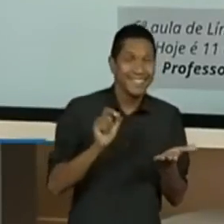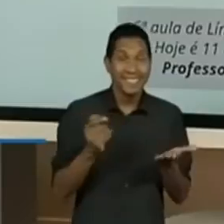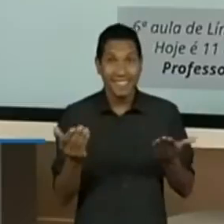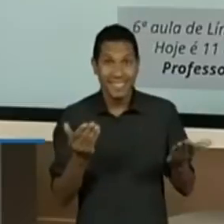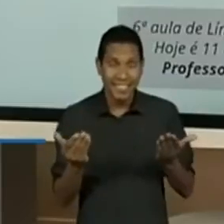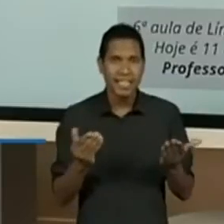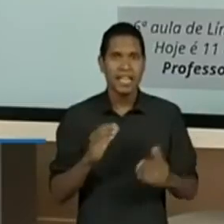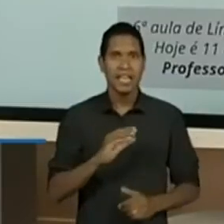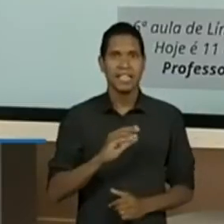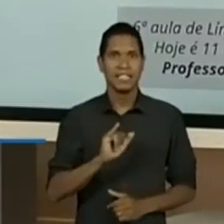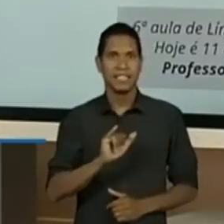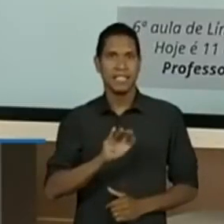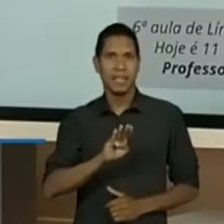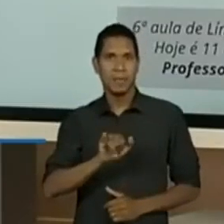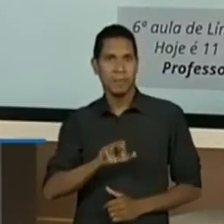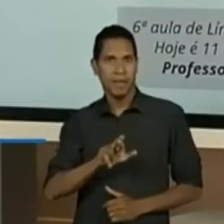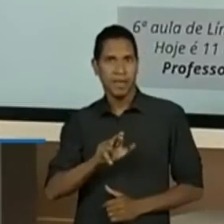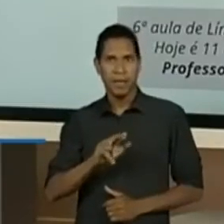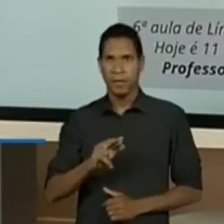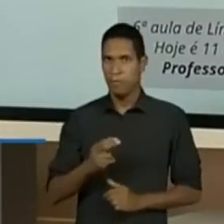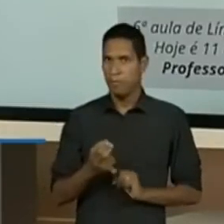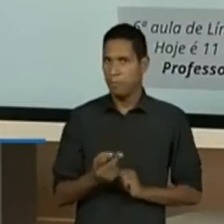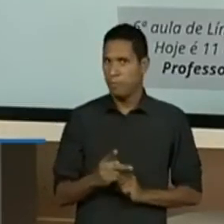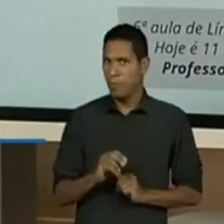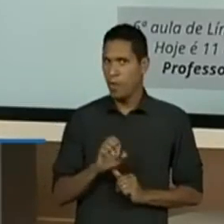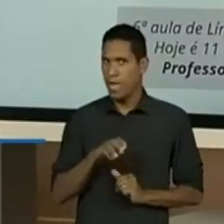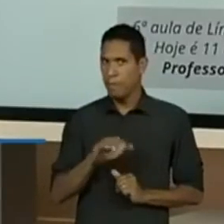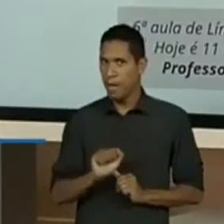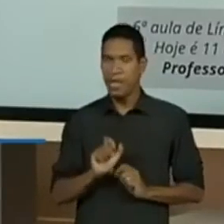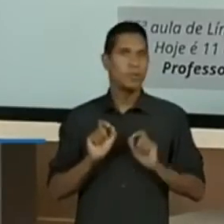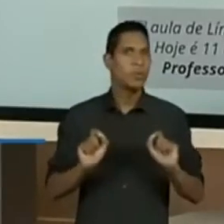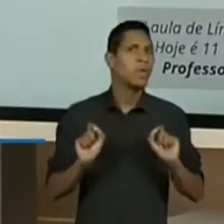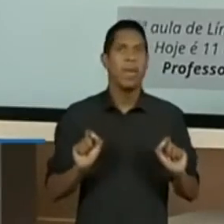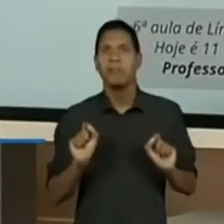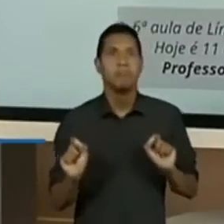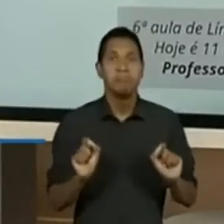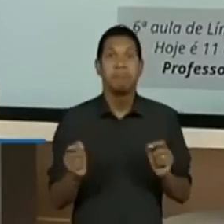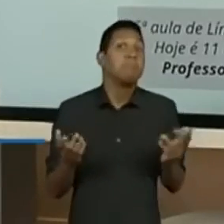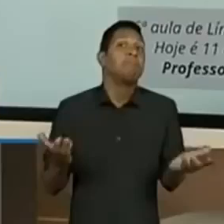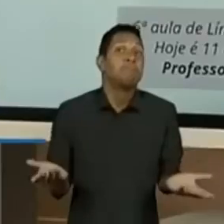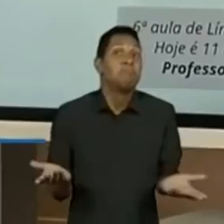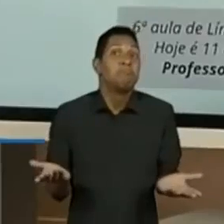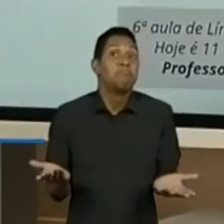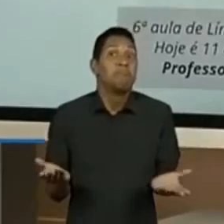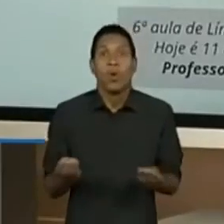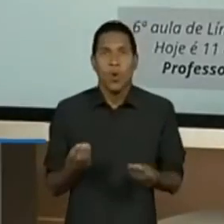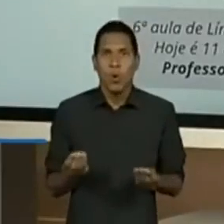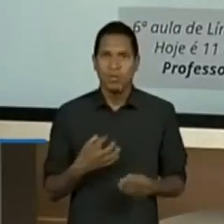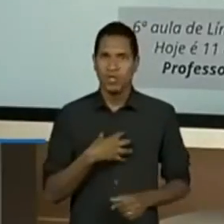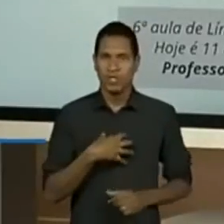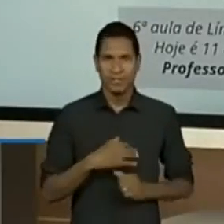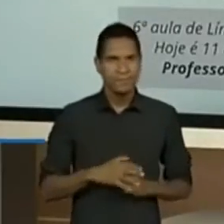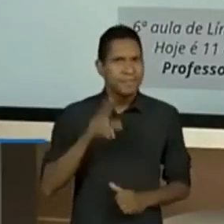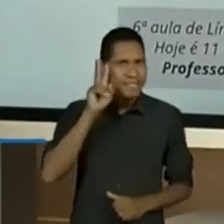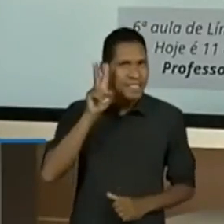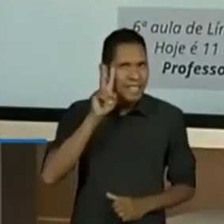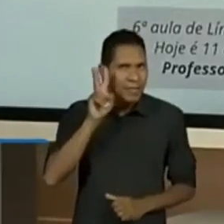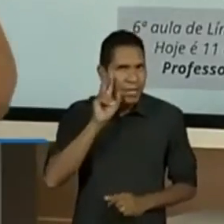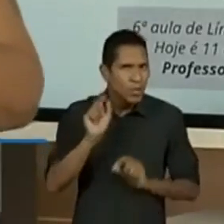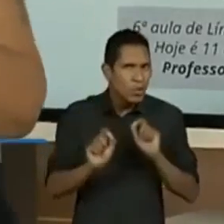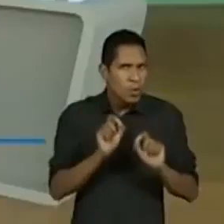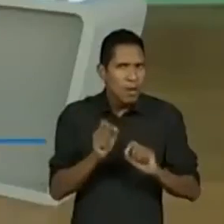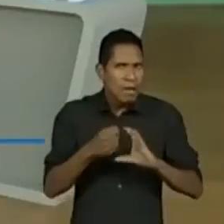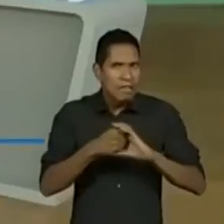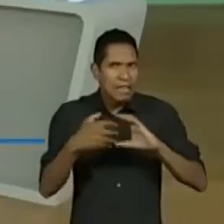cyberpoemas. E eu quero saber de vocês, o que é um cyberpoema? Vocês se lembram de